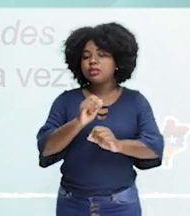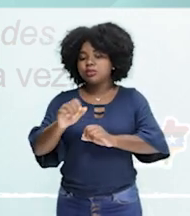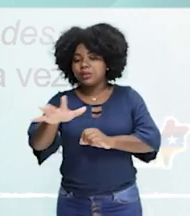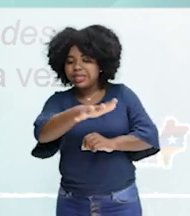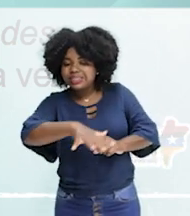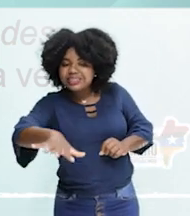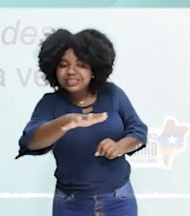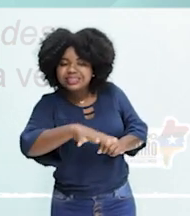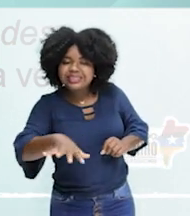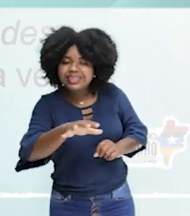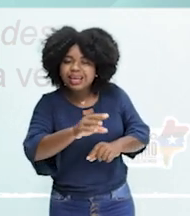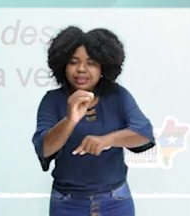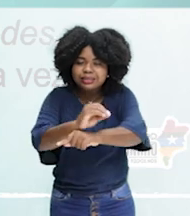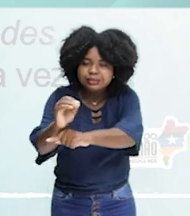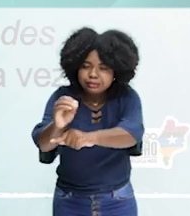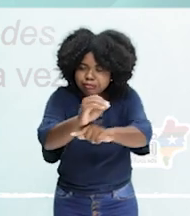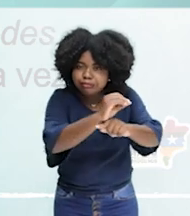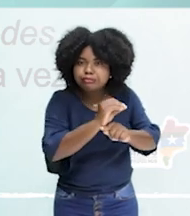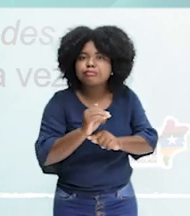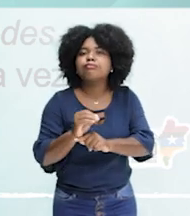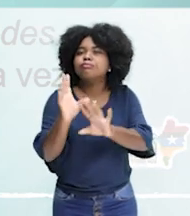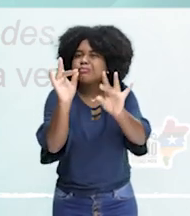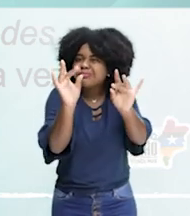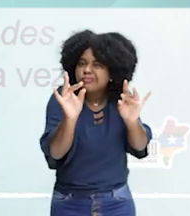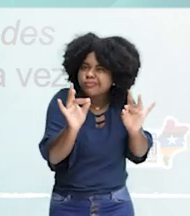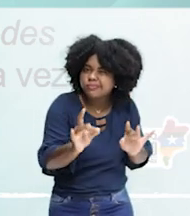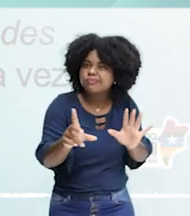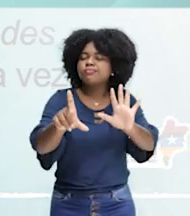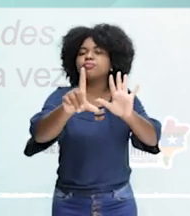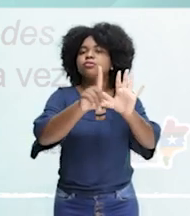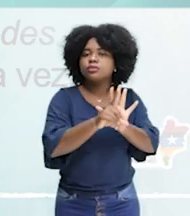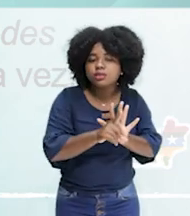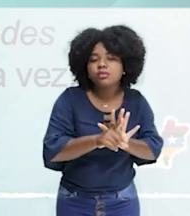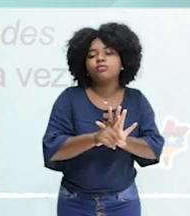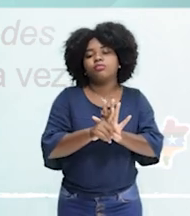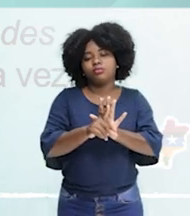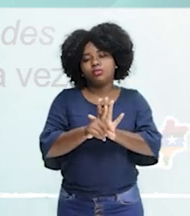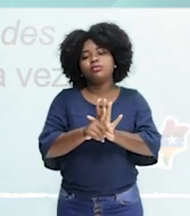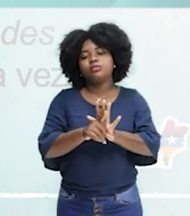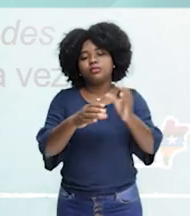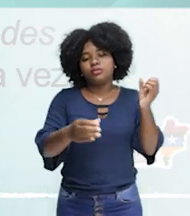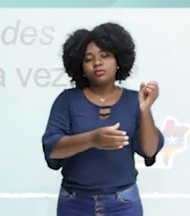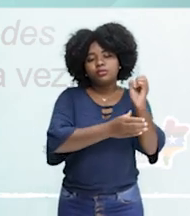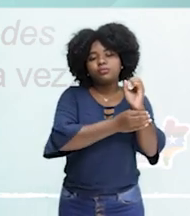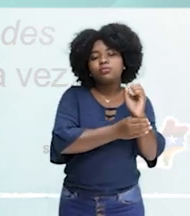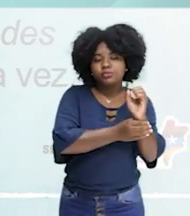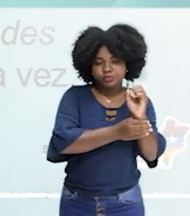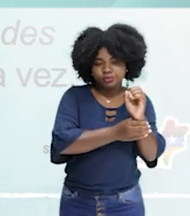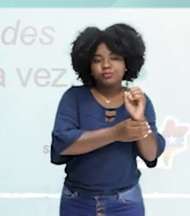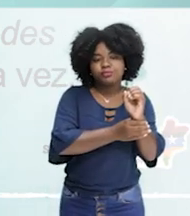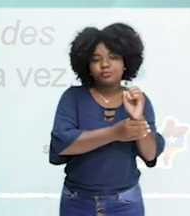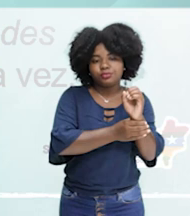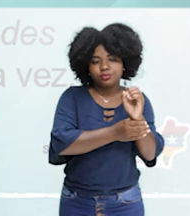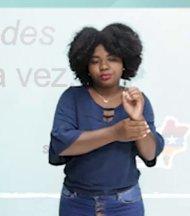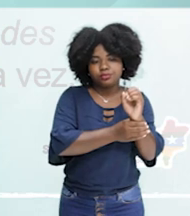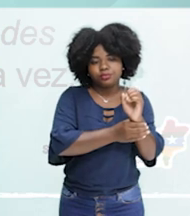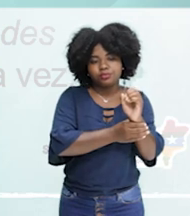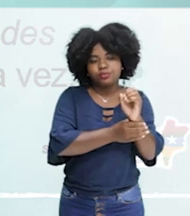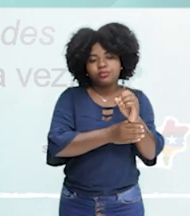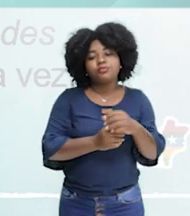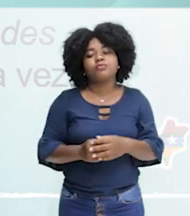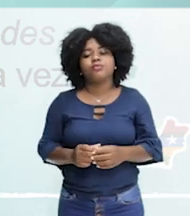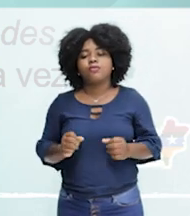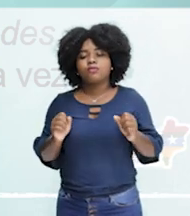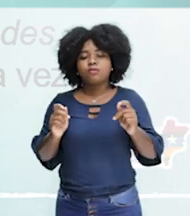são preservadas por lei, galera. Então, tem como missão proteger o patrimônio natural por meio da gestão das unidades de